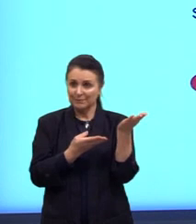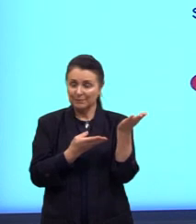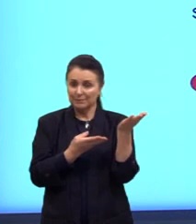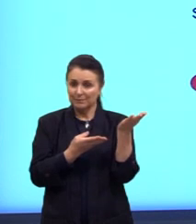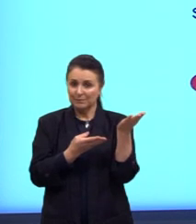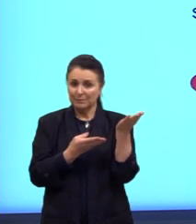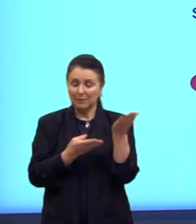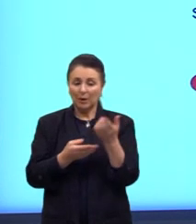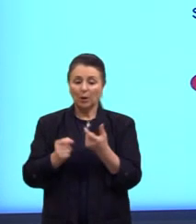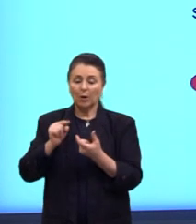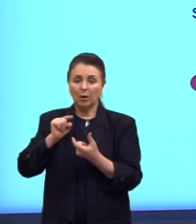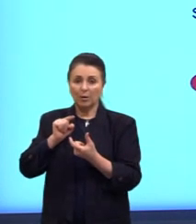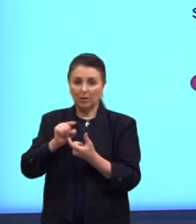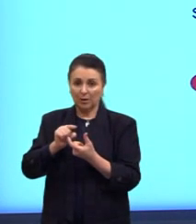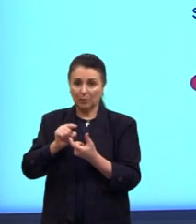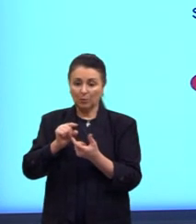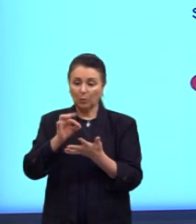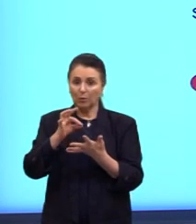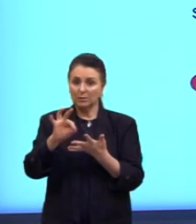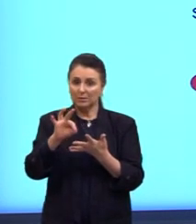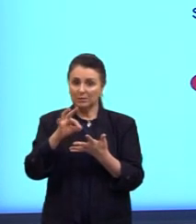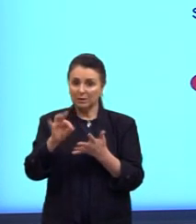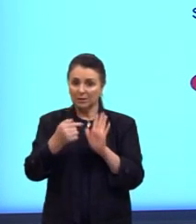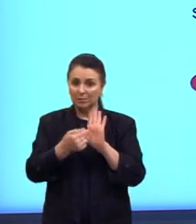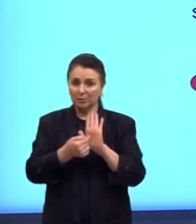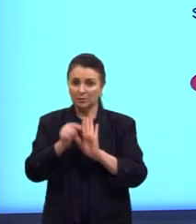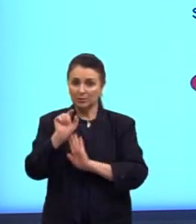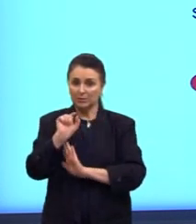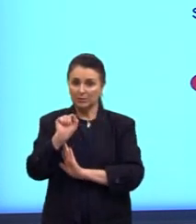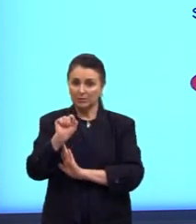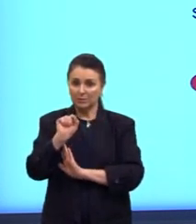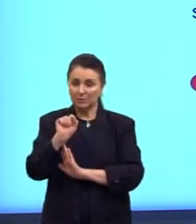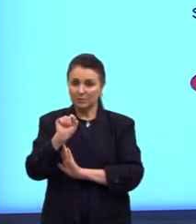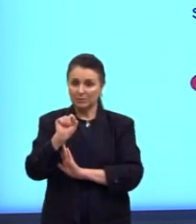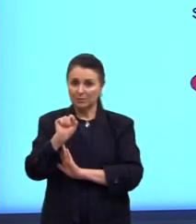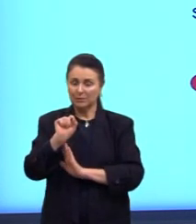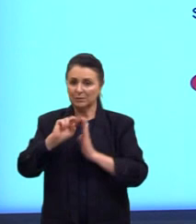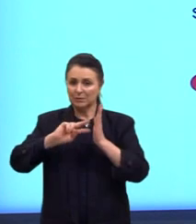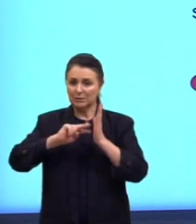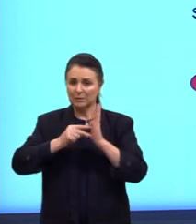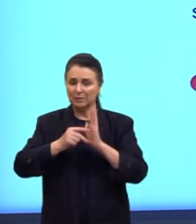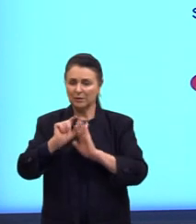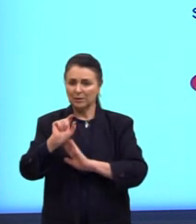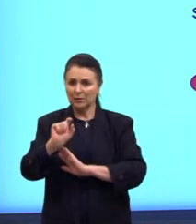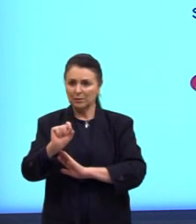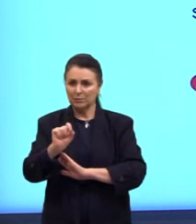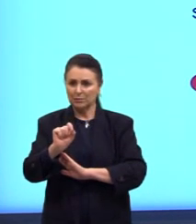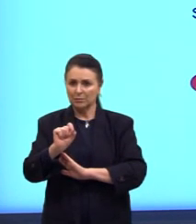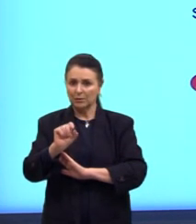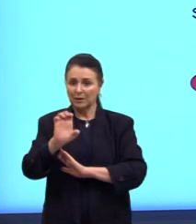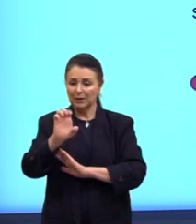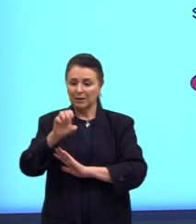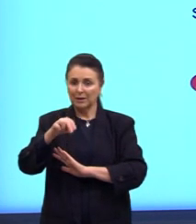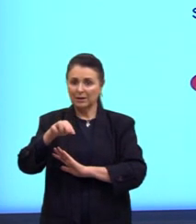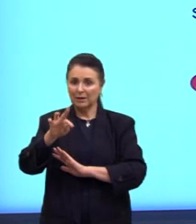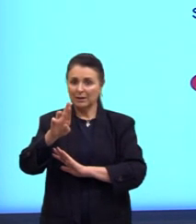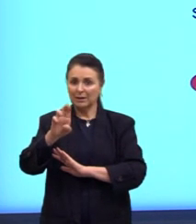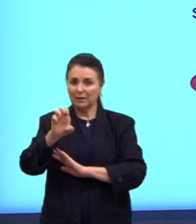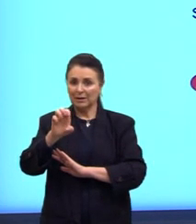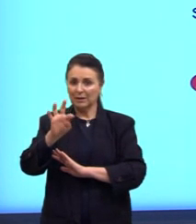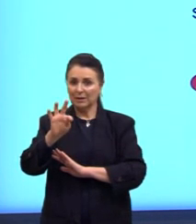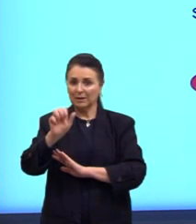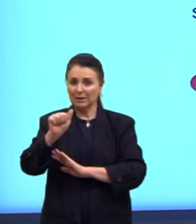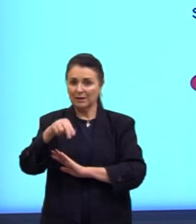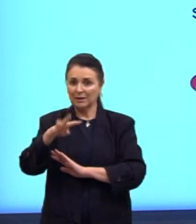termo destacado indica o quê? Ó, although. Although quer dizer entretanto, né?